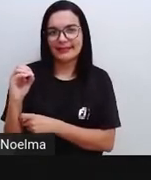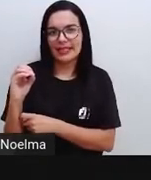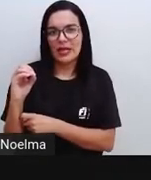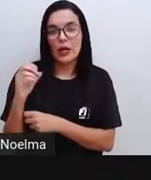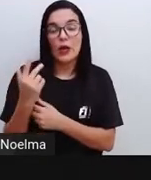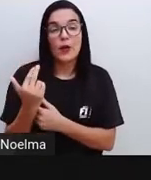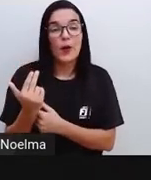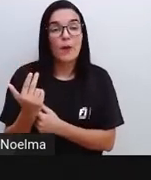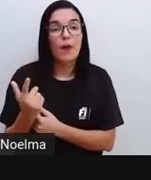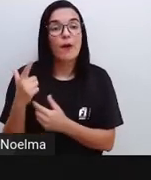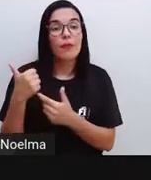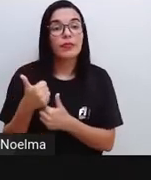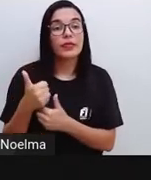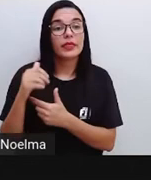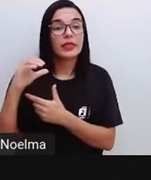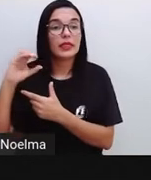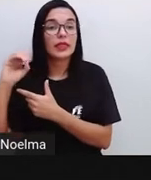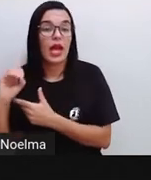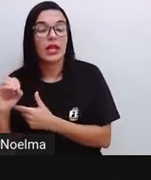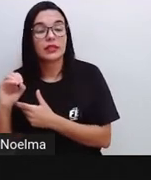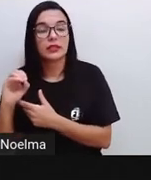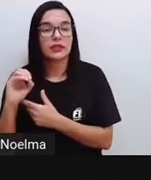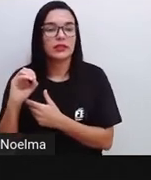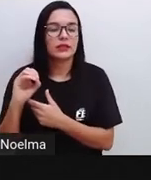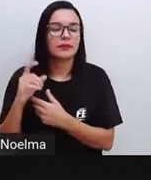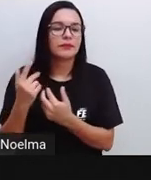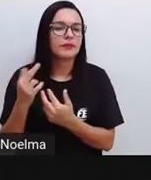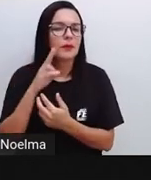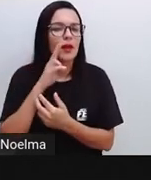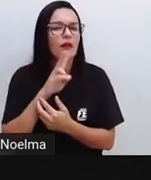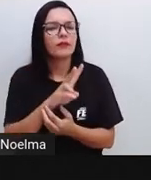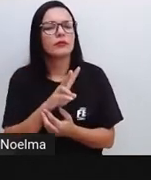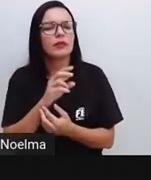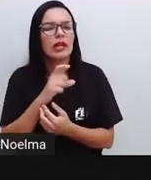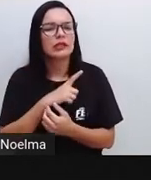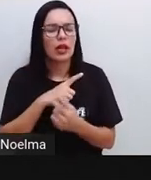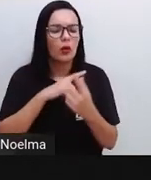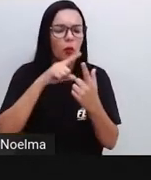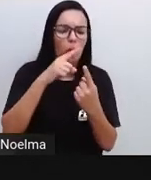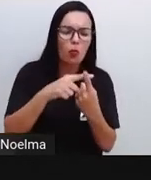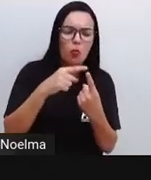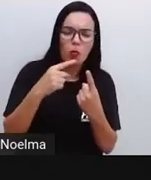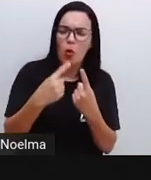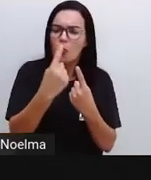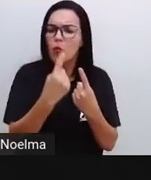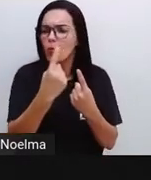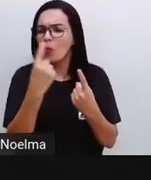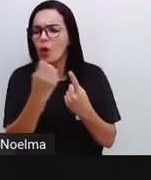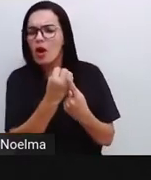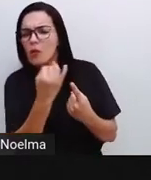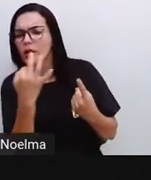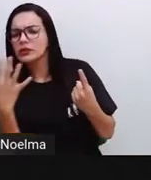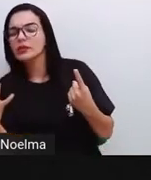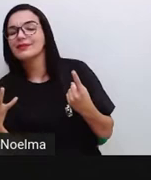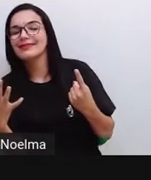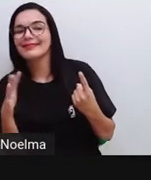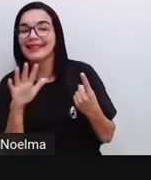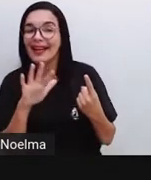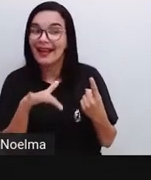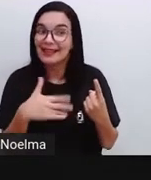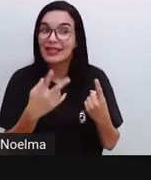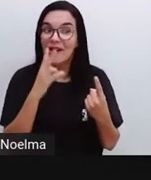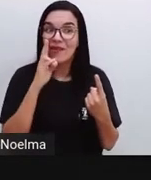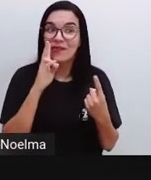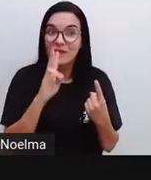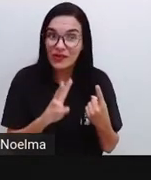Tá? E aí, depois que ele chegou em 30, ó, ele contou aqui quantas vezes esse número 1 apareceu. 1, 2, 3,